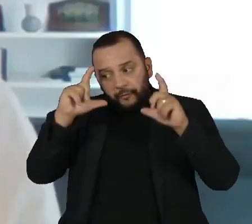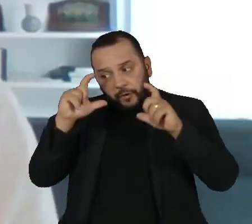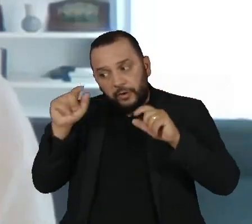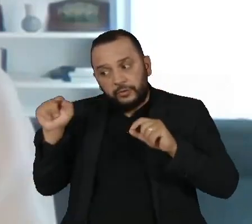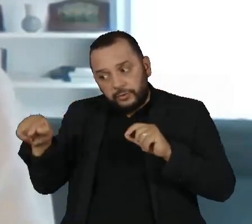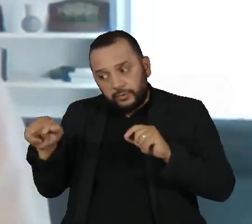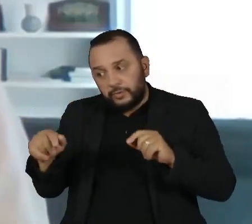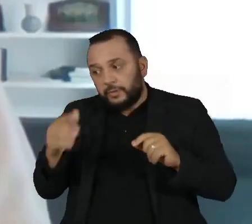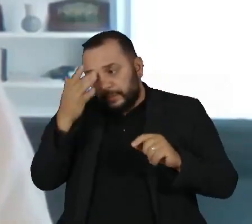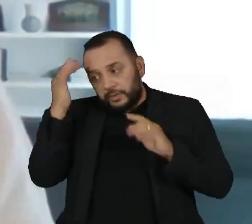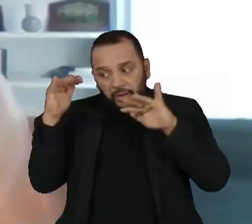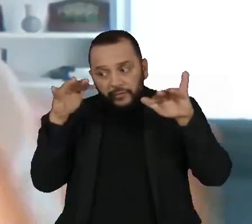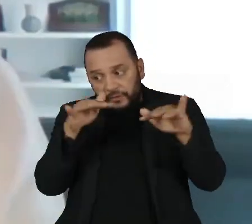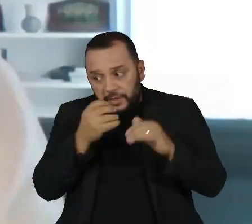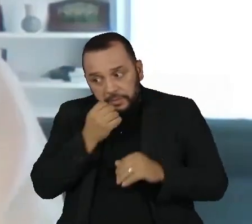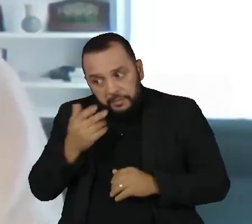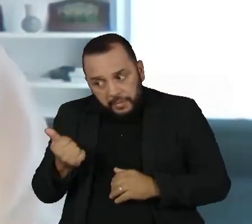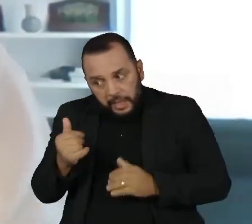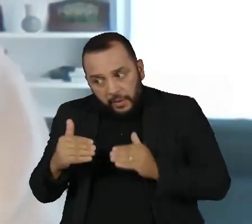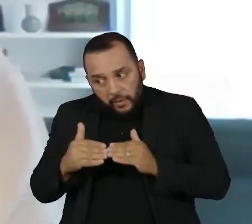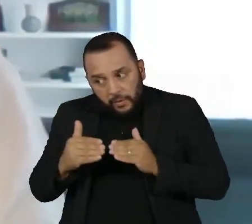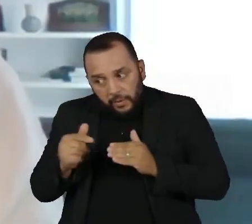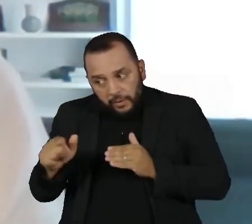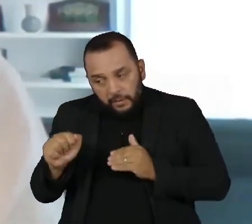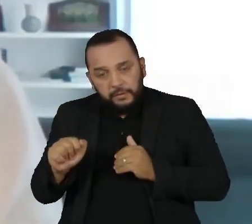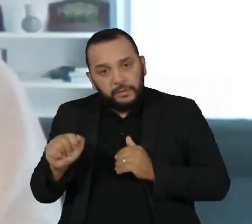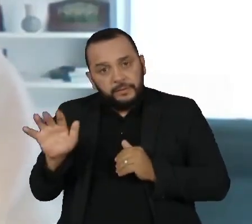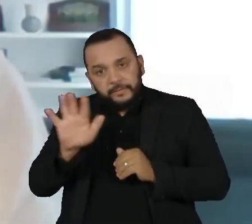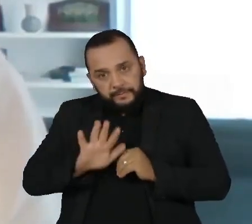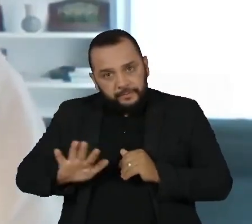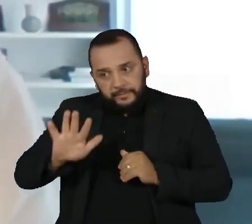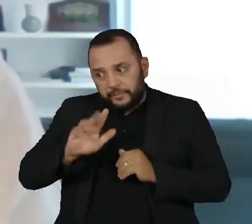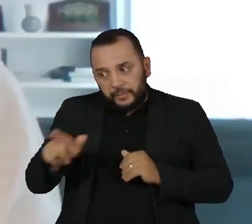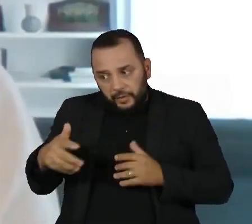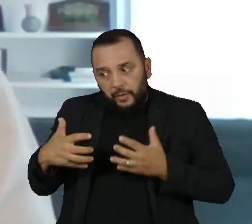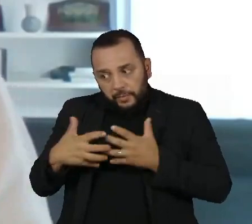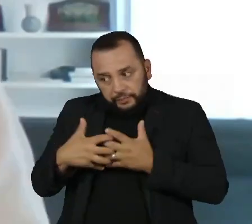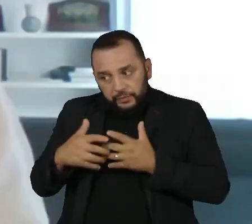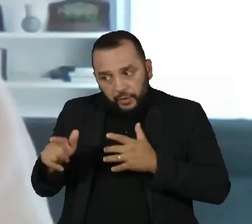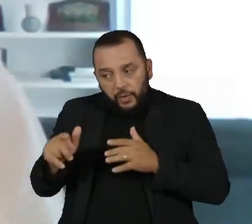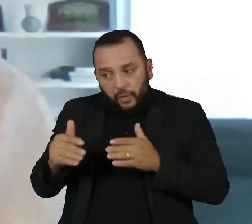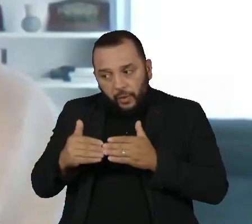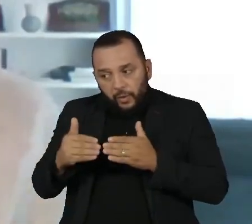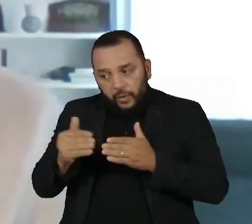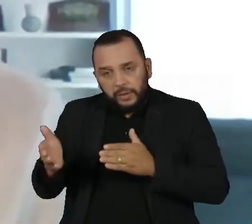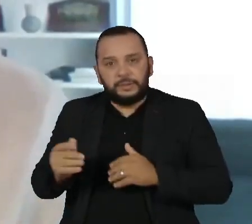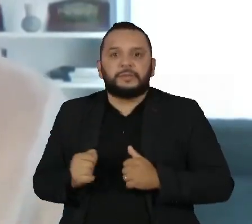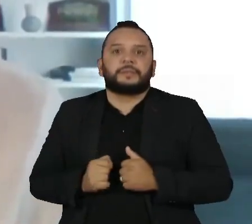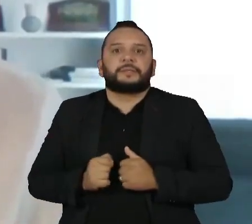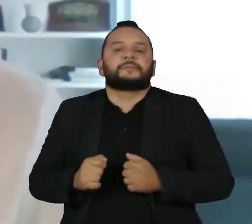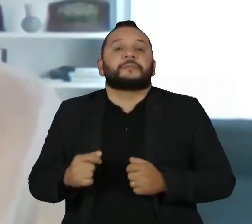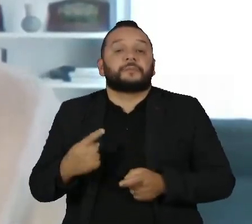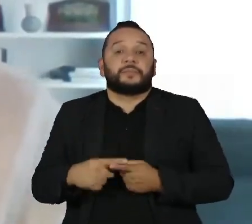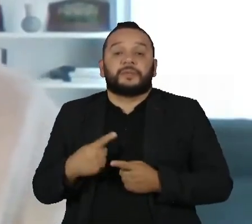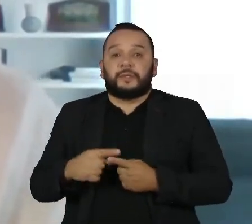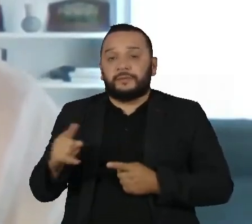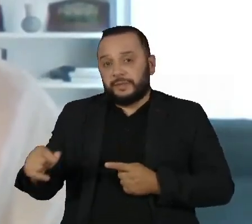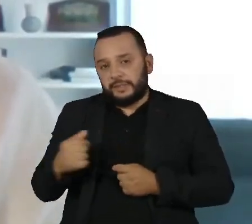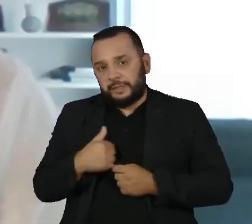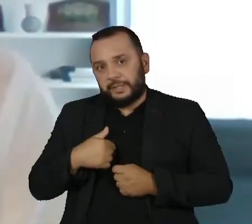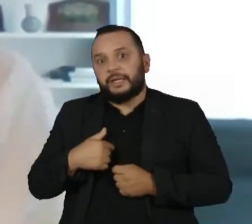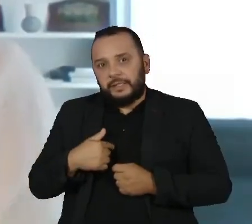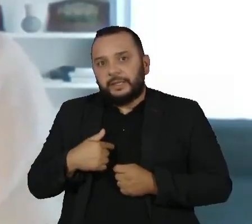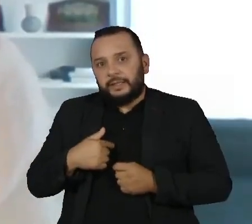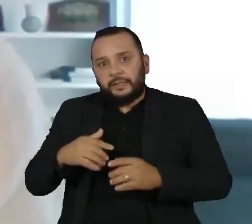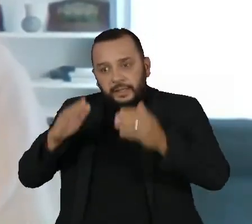tais pessoas vão ver, tudo bem. Você acha que você gosta dessa imagem? Você está confortável com essa imagem sendo exposta? Porque daí quando você faz isso, você está não